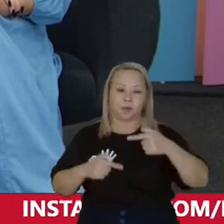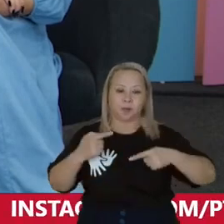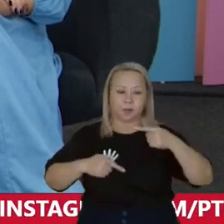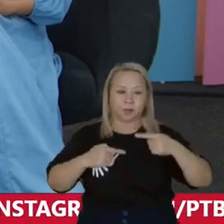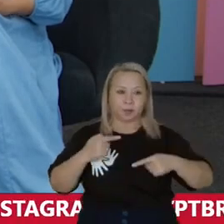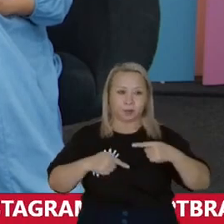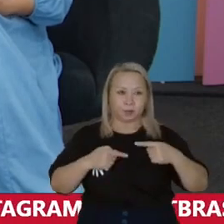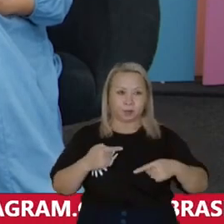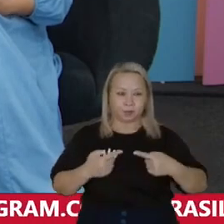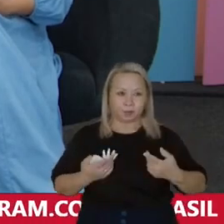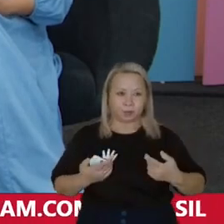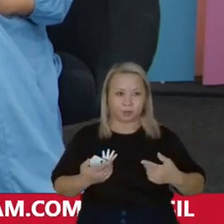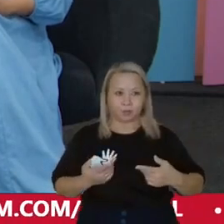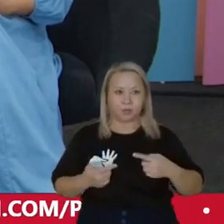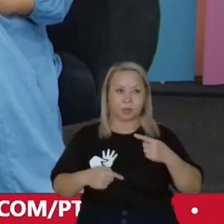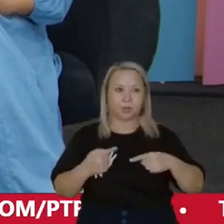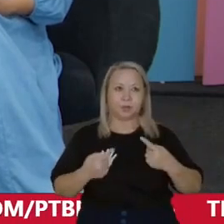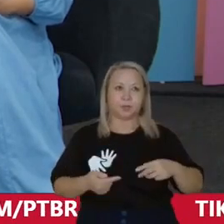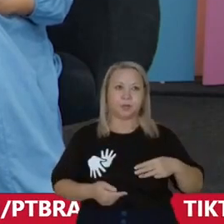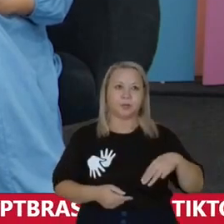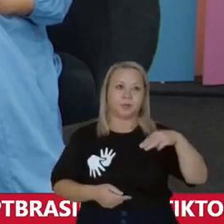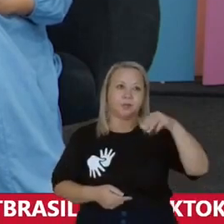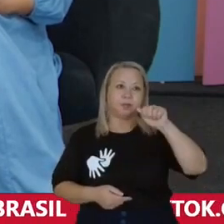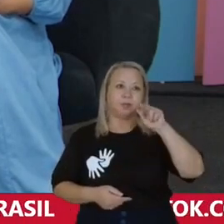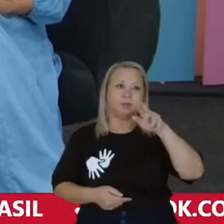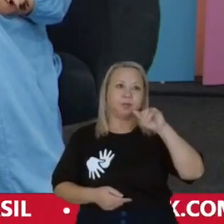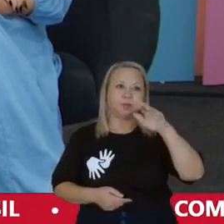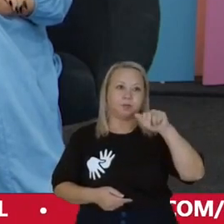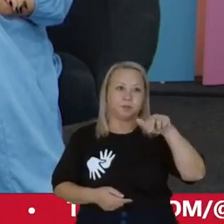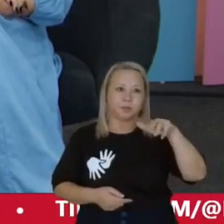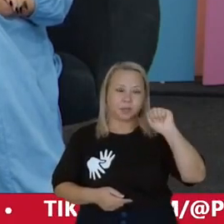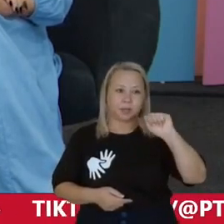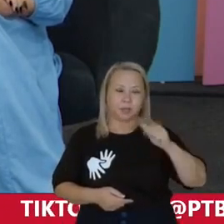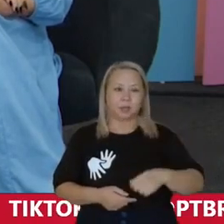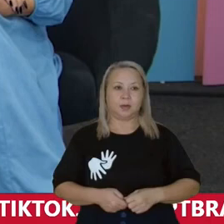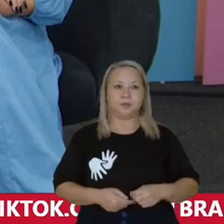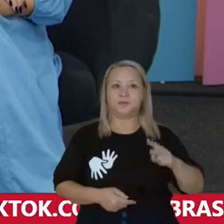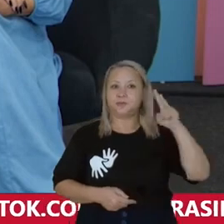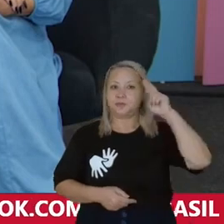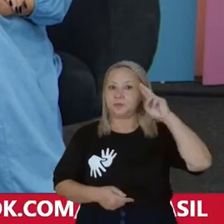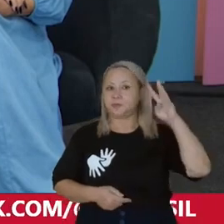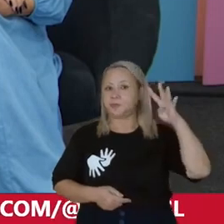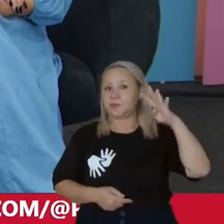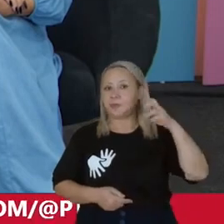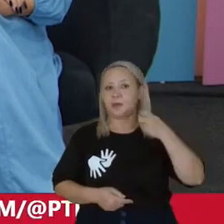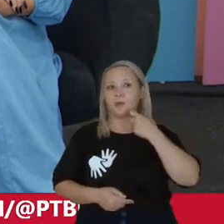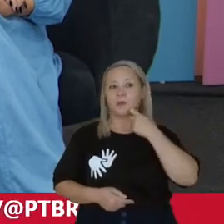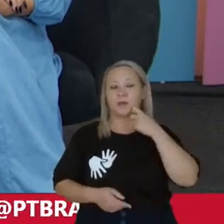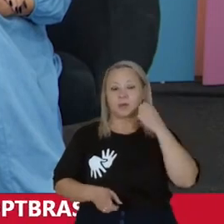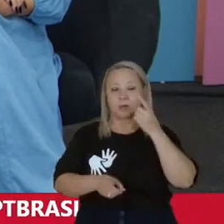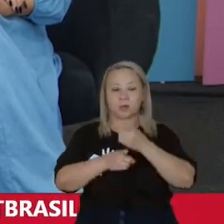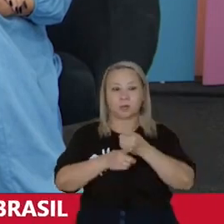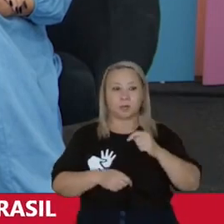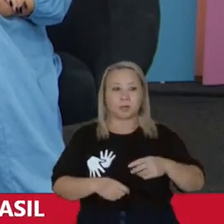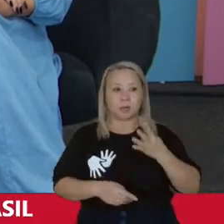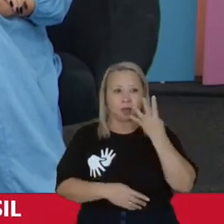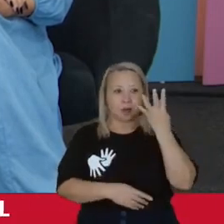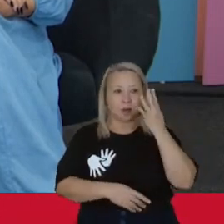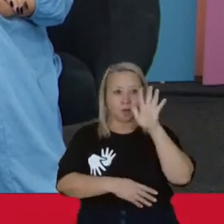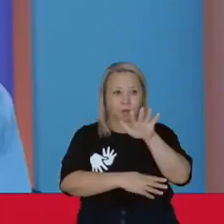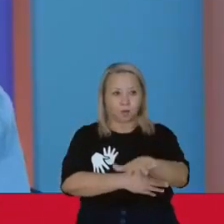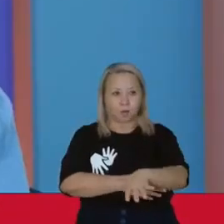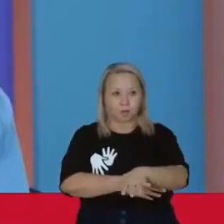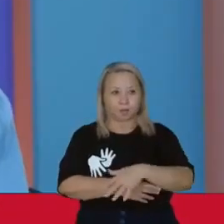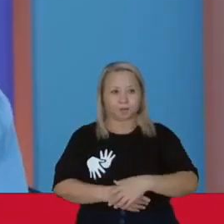política Eu sou a Mariana Jacob e esse é meu sinal em Libras E de segunda a sexta-feira nos encontramos aqui A partir das quatro da